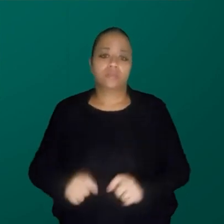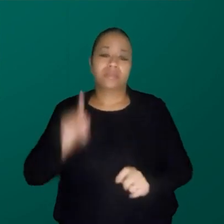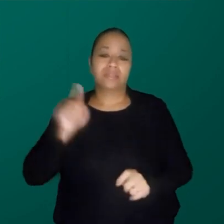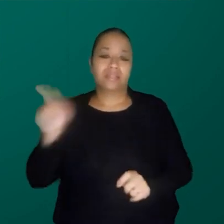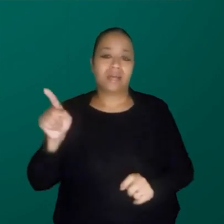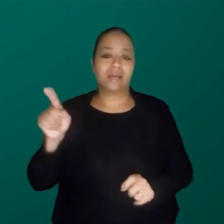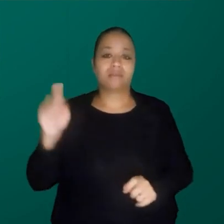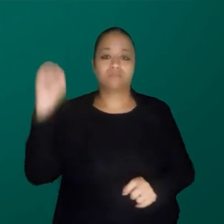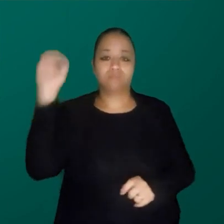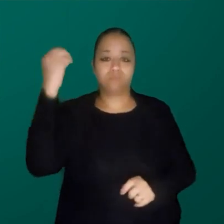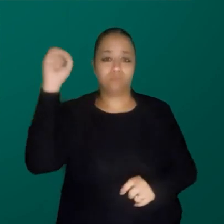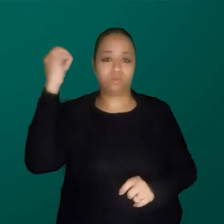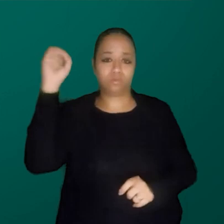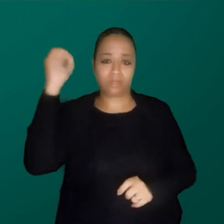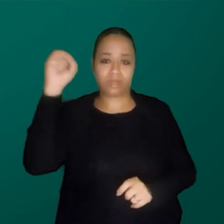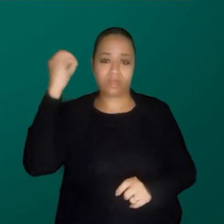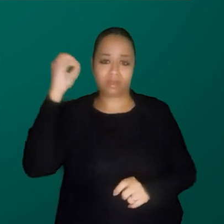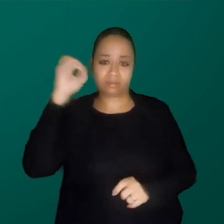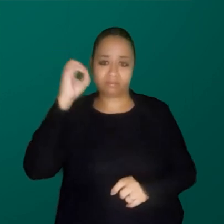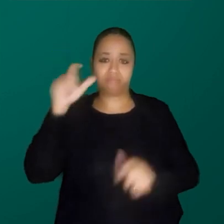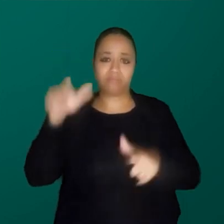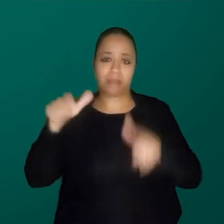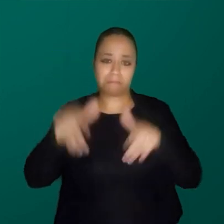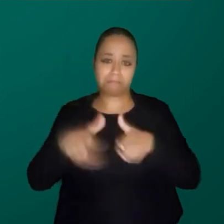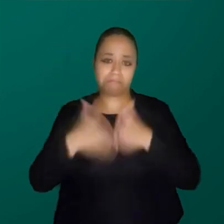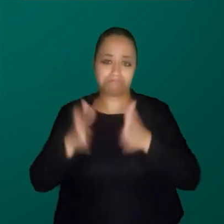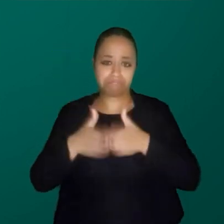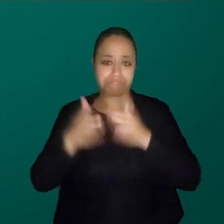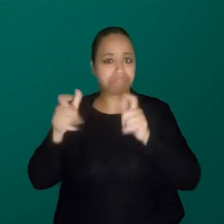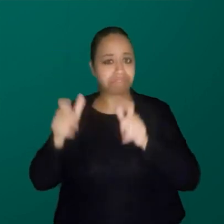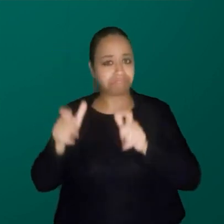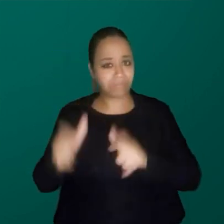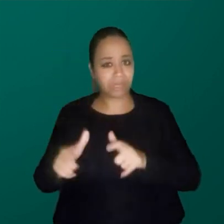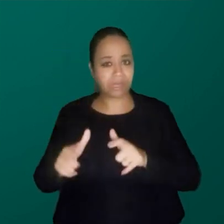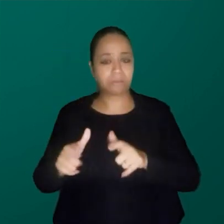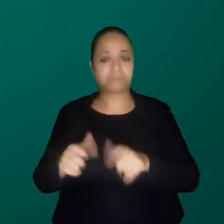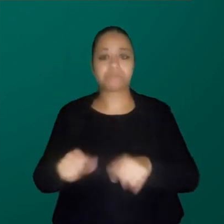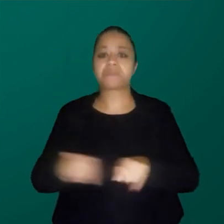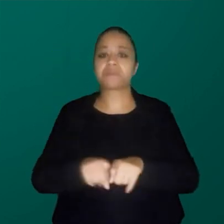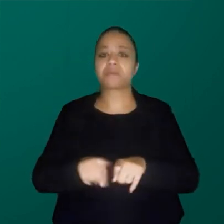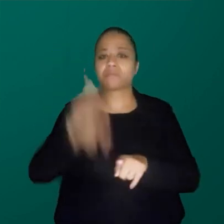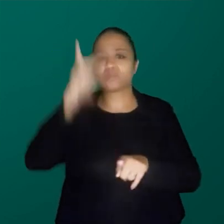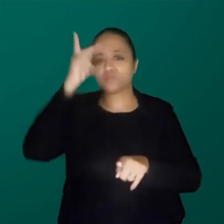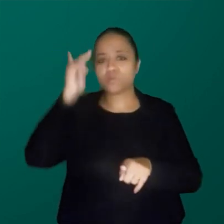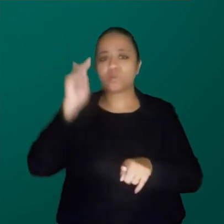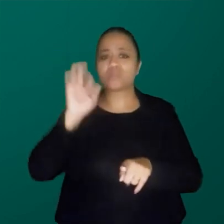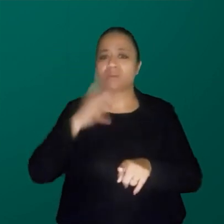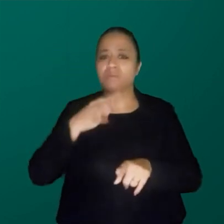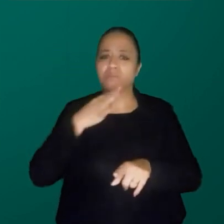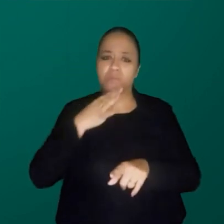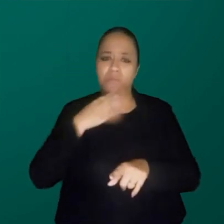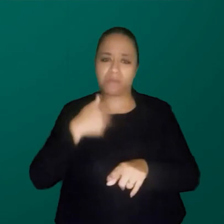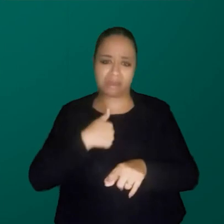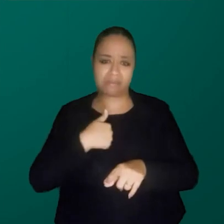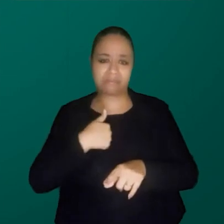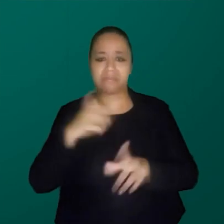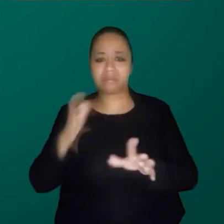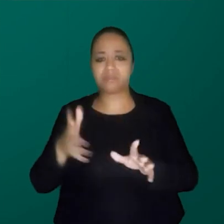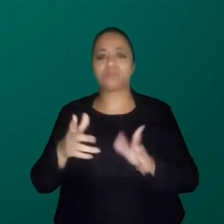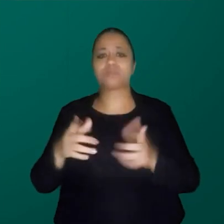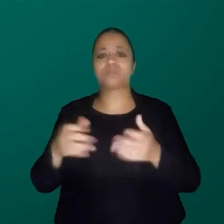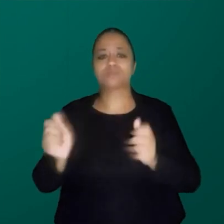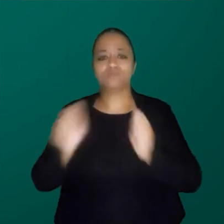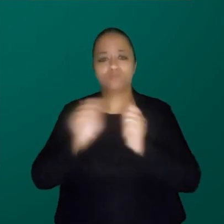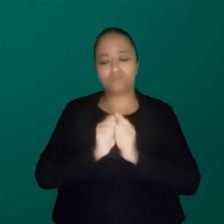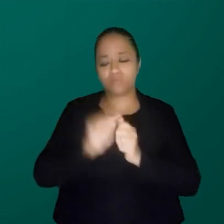Porto Alegre. Eu, se vocês, quem já, quem cruzou eventualmente aqui comigo agora e eu estava do lado de Alan,